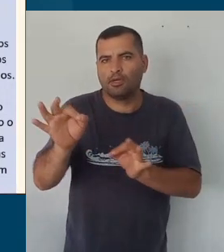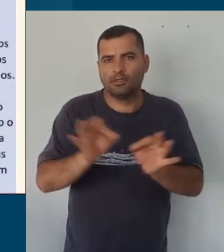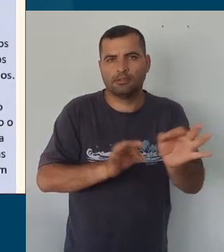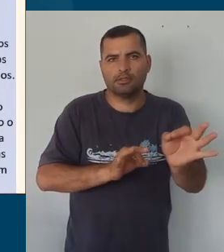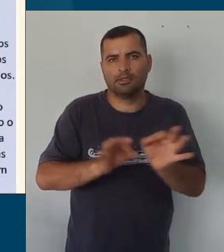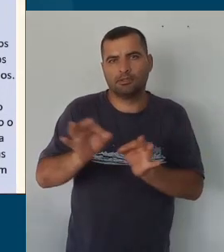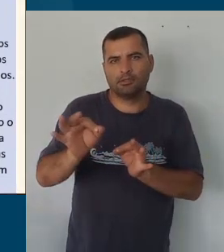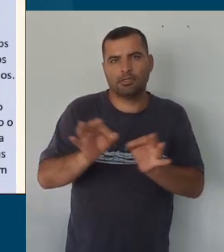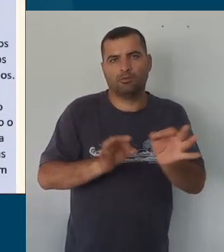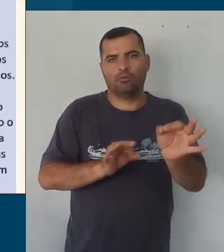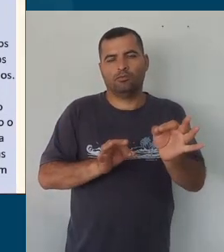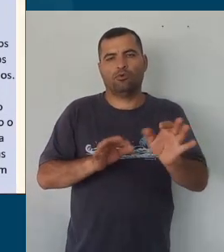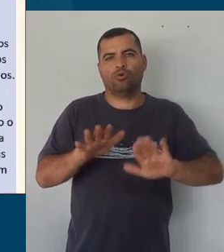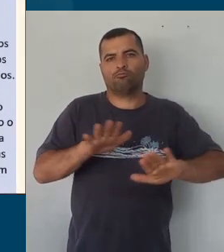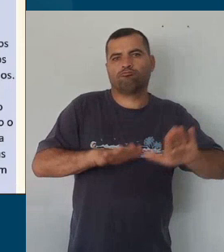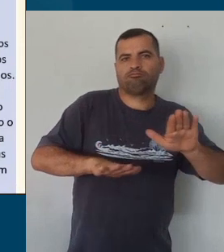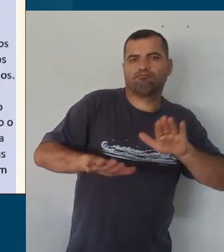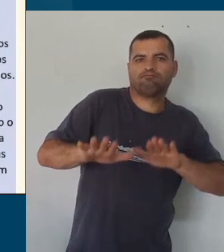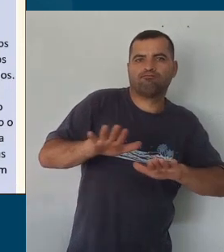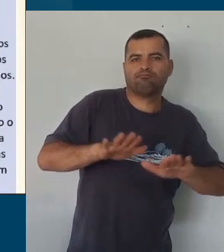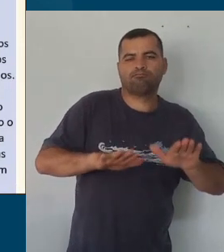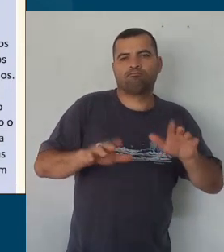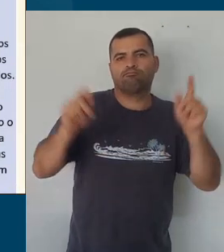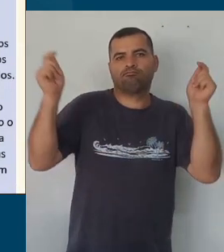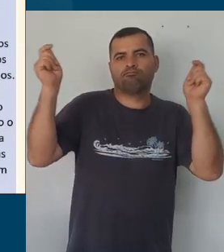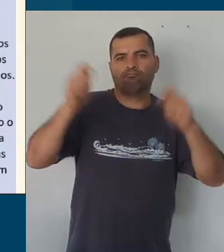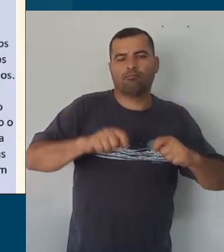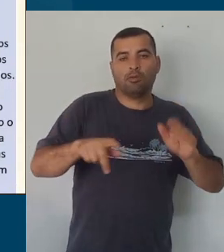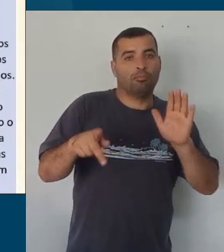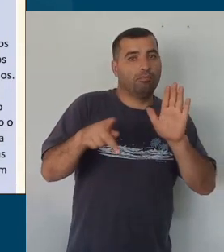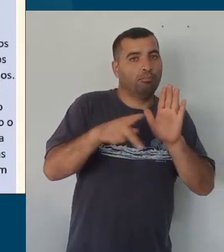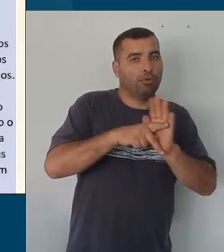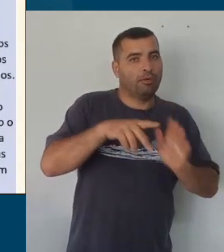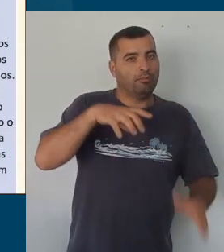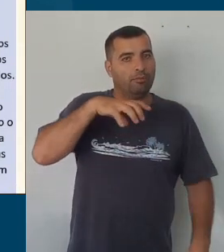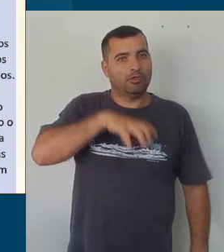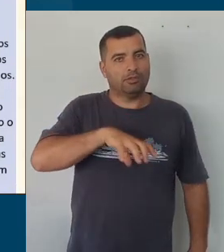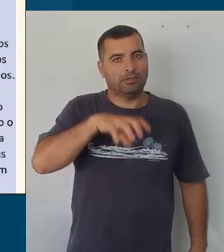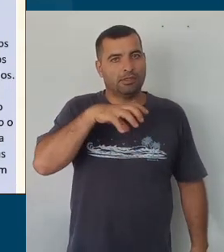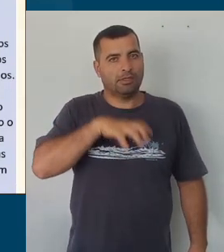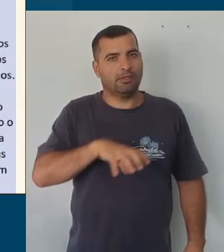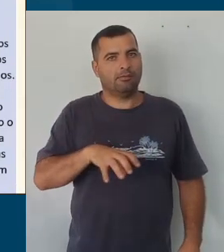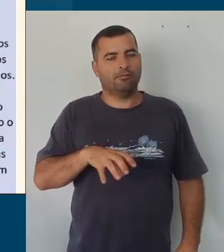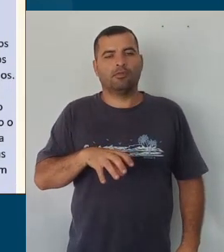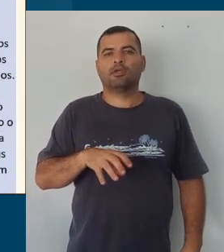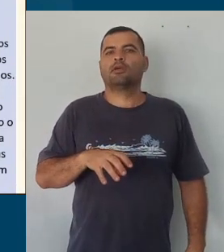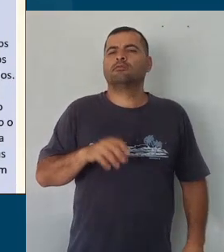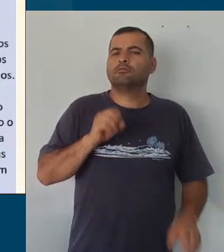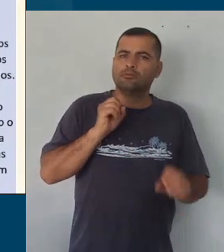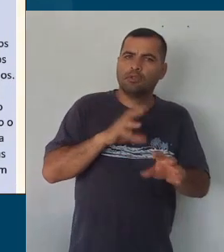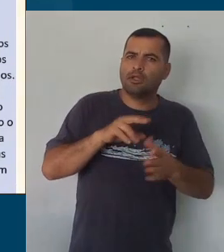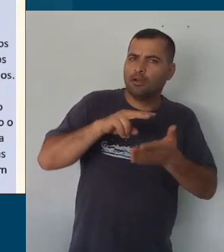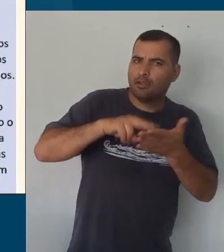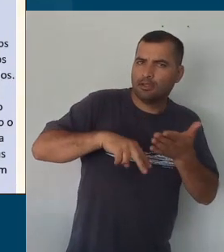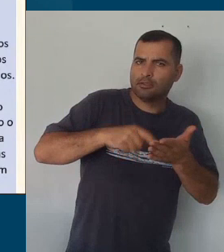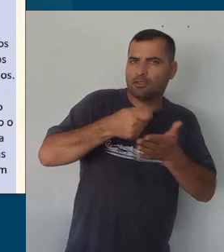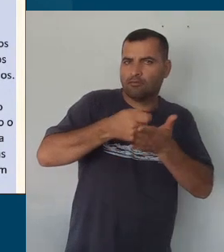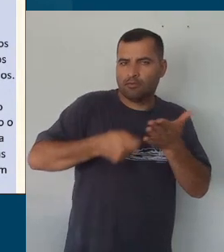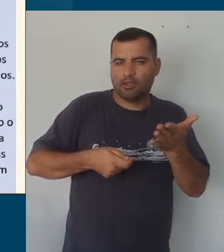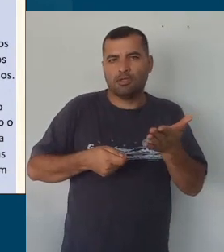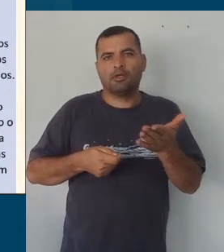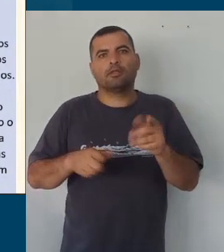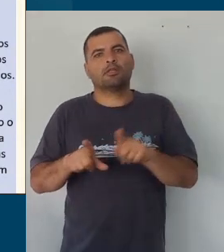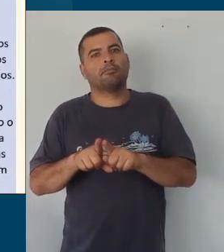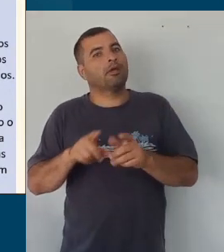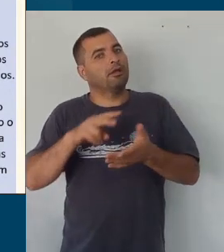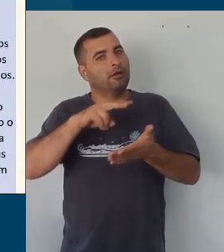das habilidades que são próprias da língua portuguesa, tanto da alfabetização quanto das práticas de linguagem, quanto da leitura, da